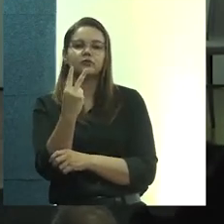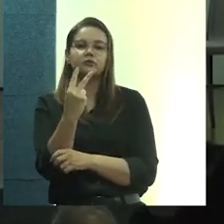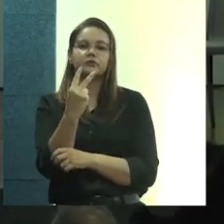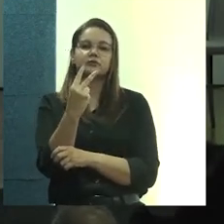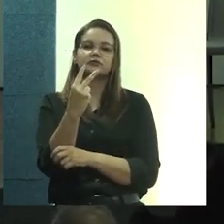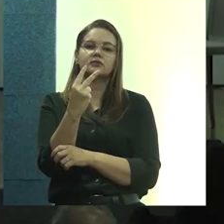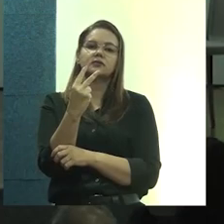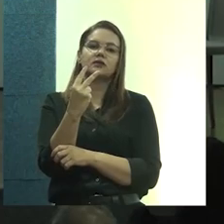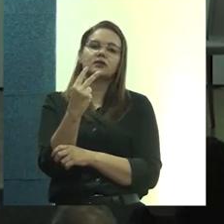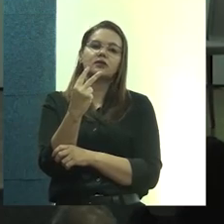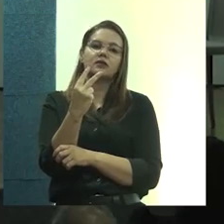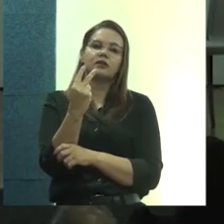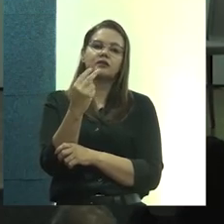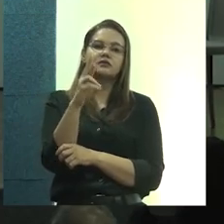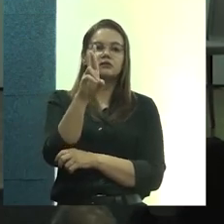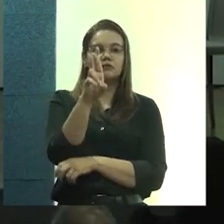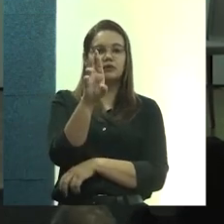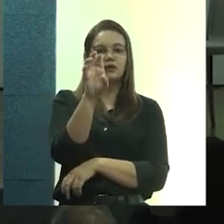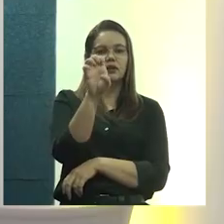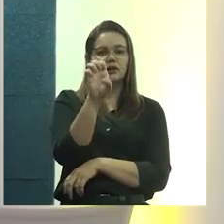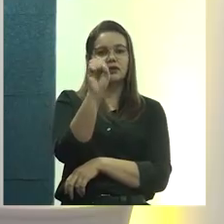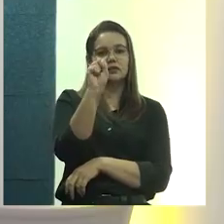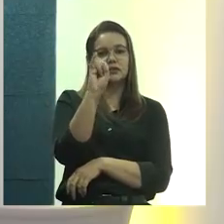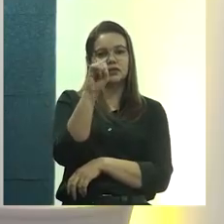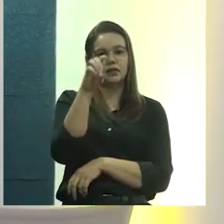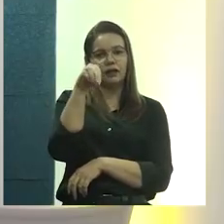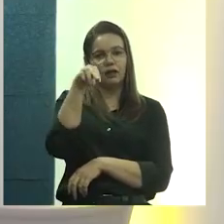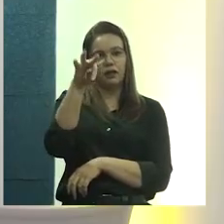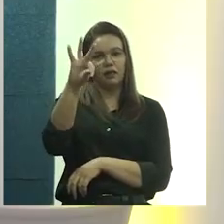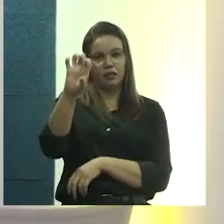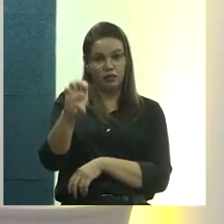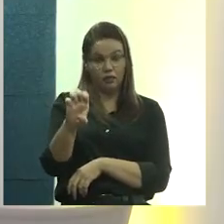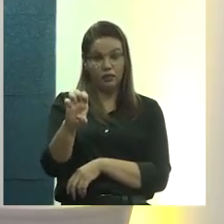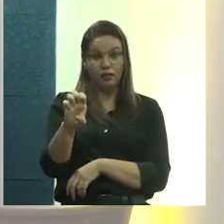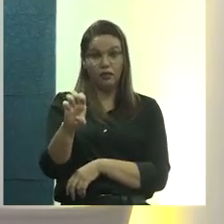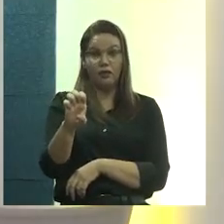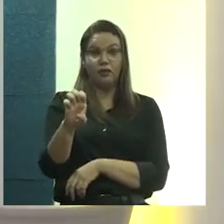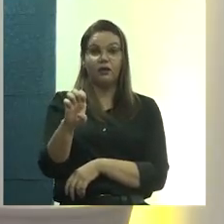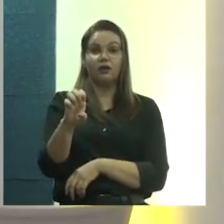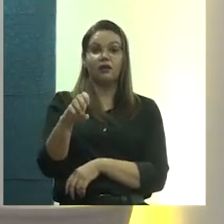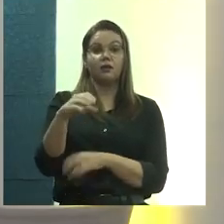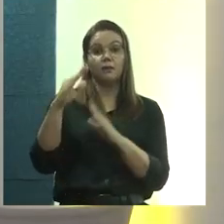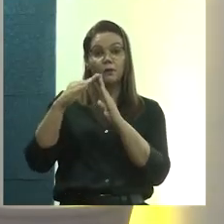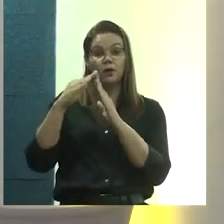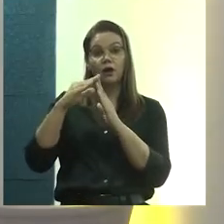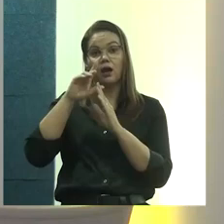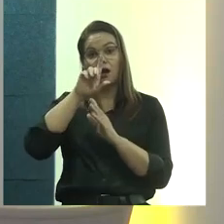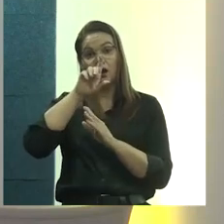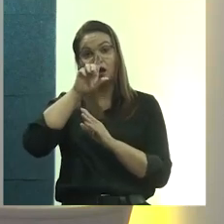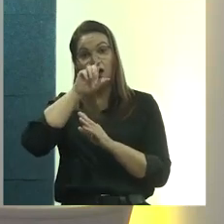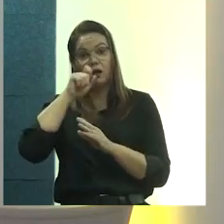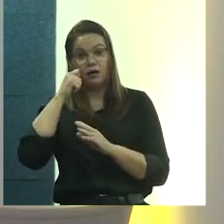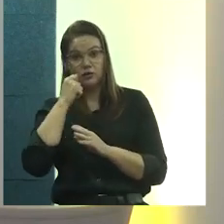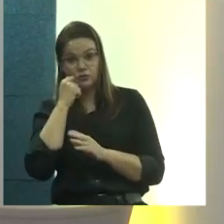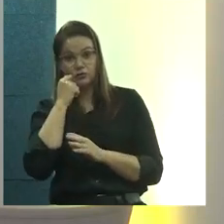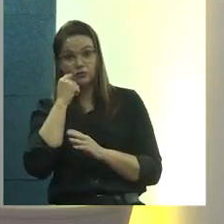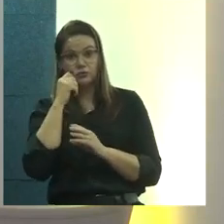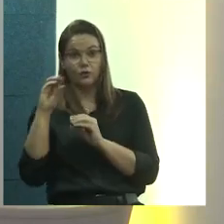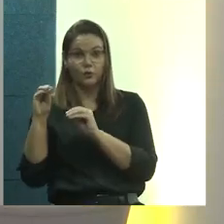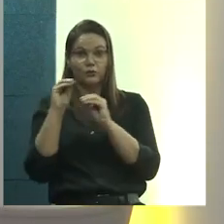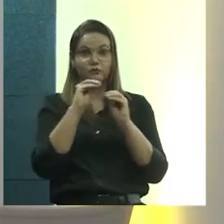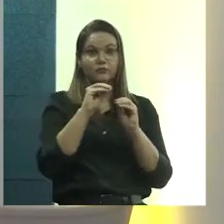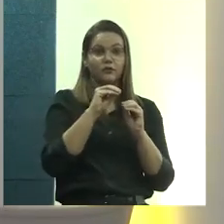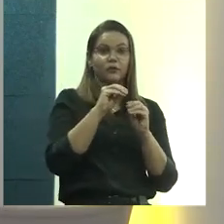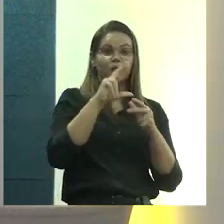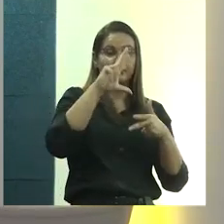residentes, então, formados, que vêm para Aracaju, que são de Aracaju e estão aqui. Aí, todo esse trabalho